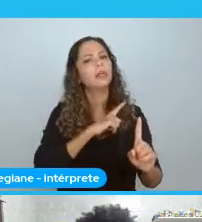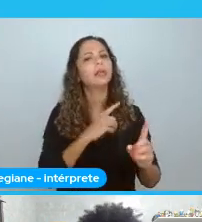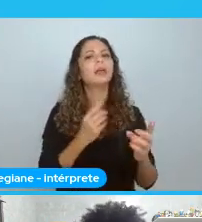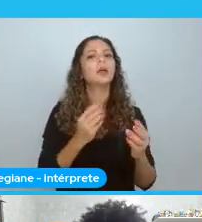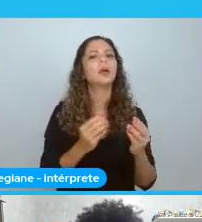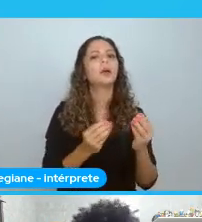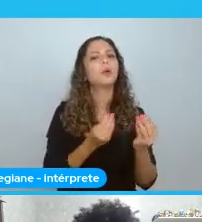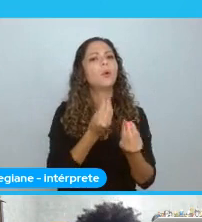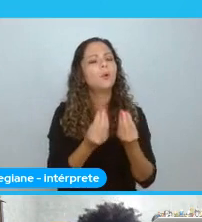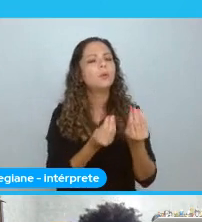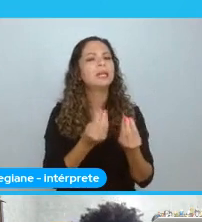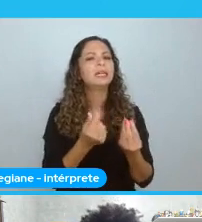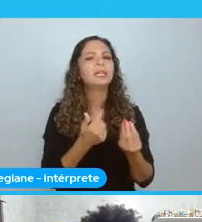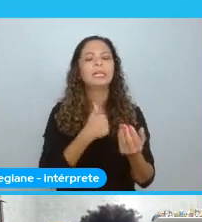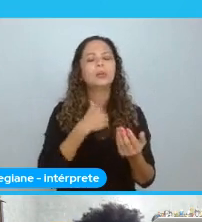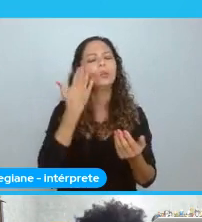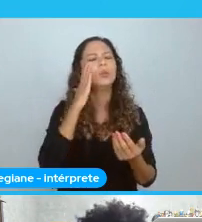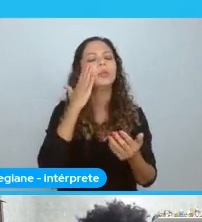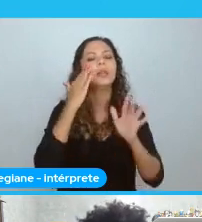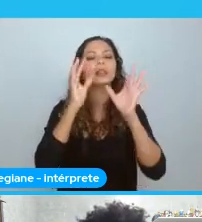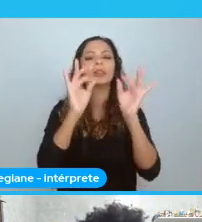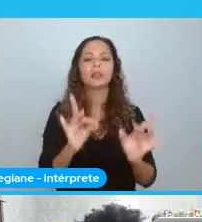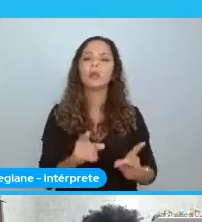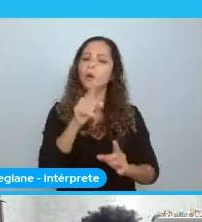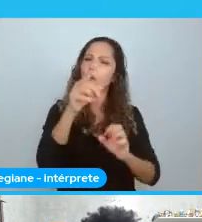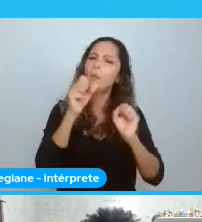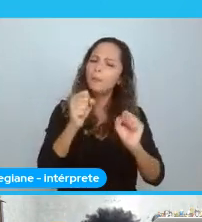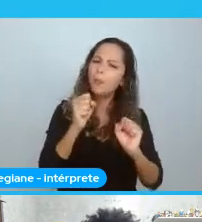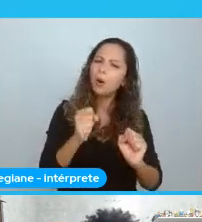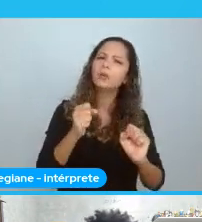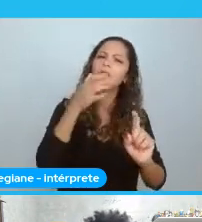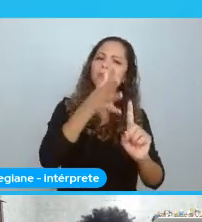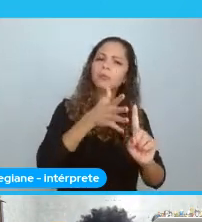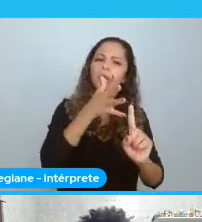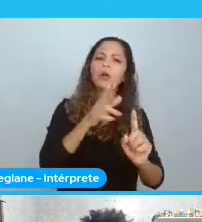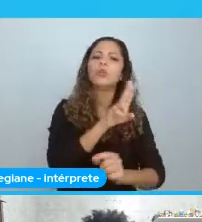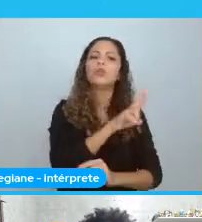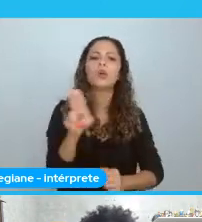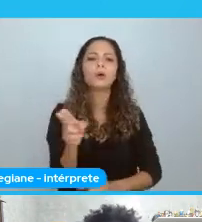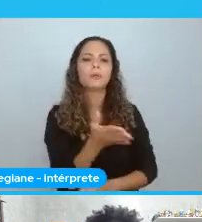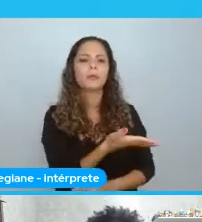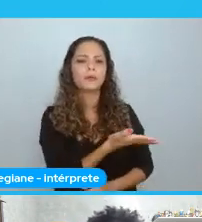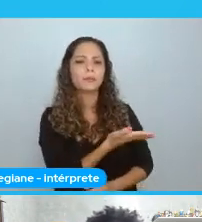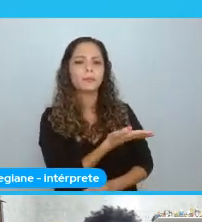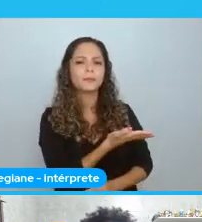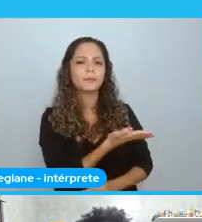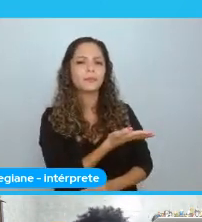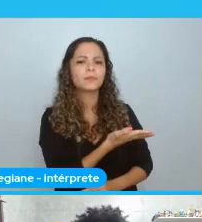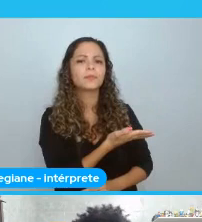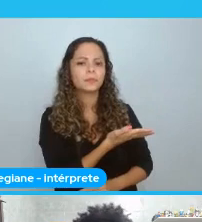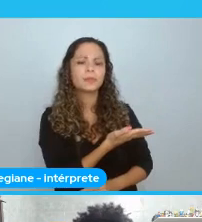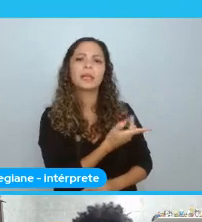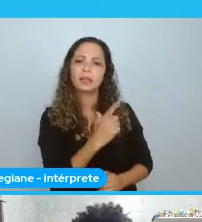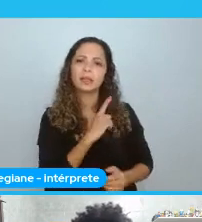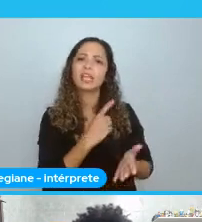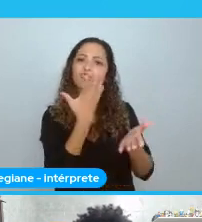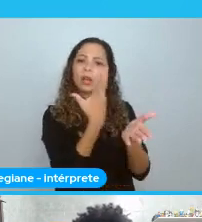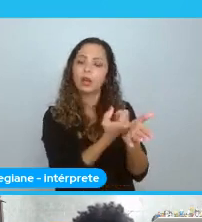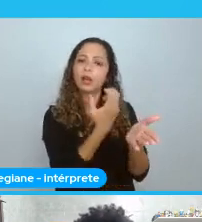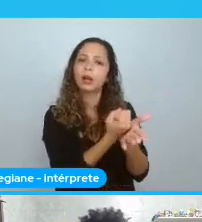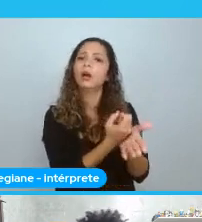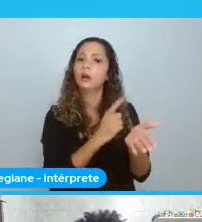até hoje, eu não entendo bem. Mas, você pode assistir a palestra. Eu escrevi aqui. É Computação Neuromórfica. Essa palestra, ela está gravada. Está no